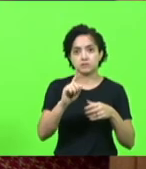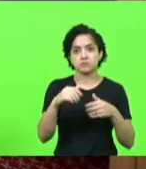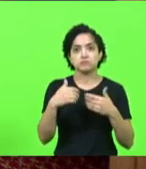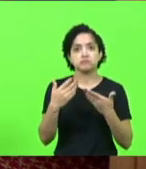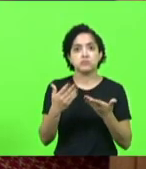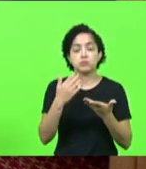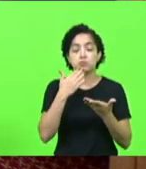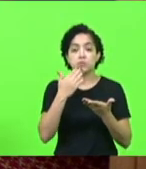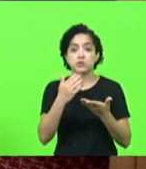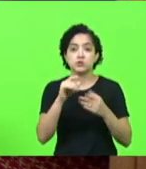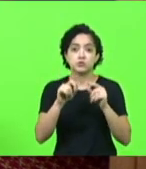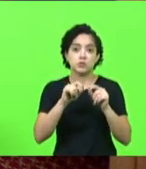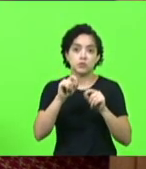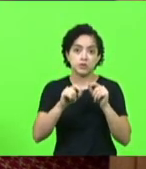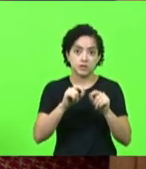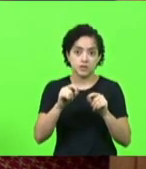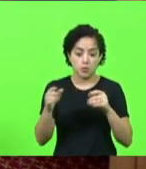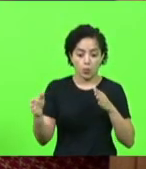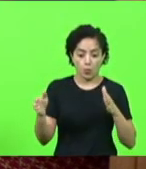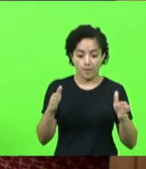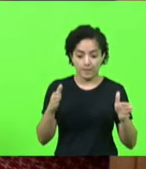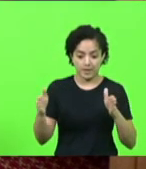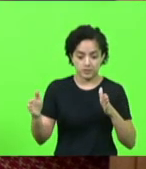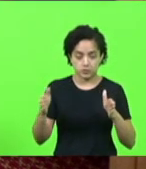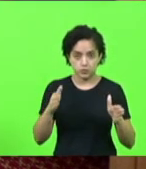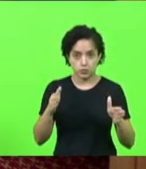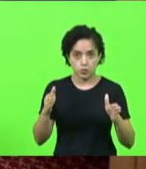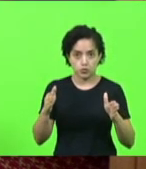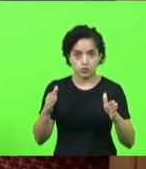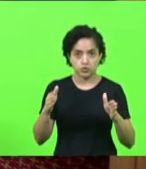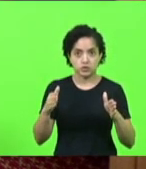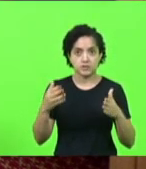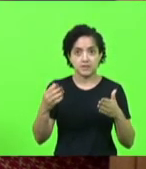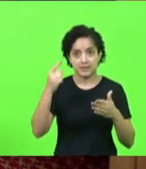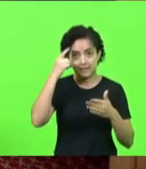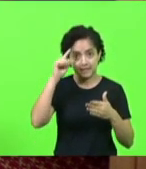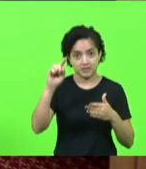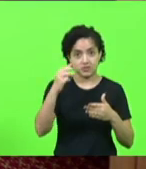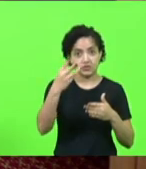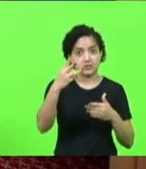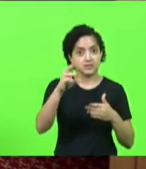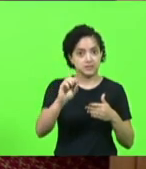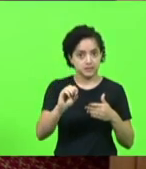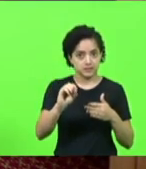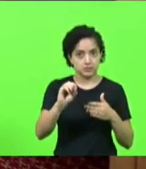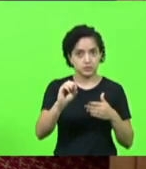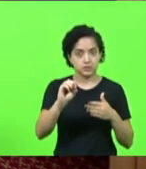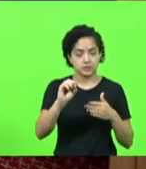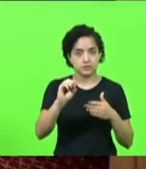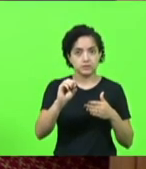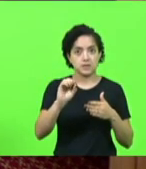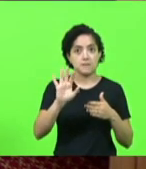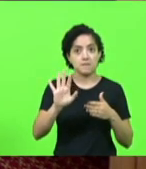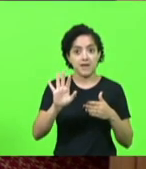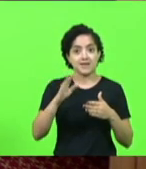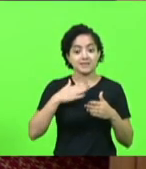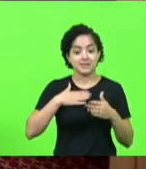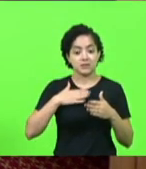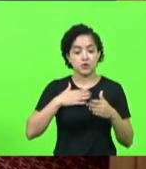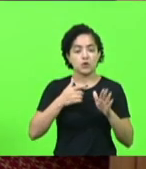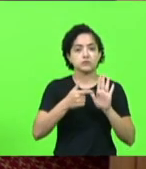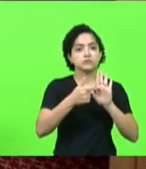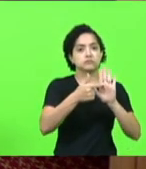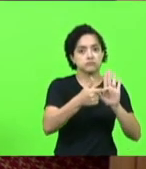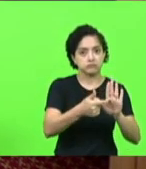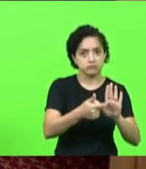pedido o prazo hoje que é concedido é de 30 dias a nossa indicação a nossa solicitação